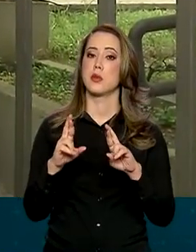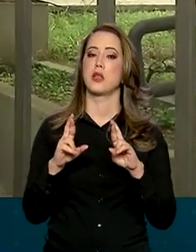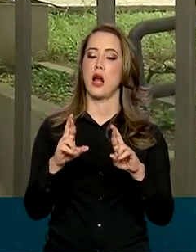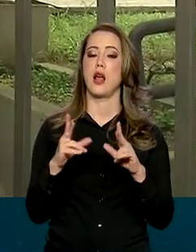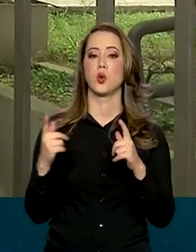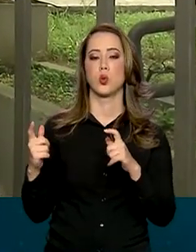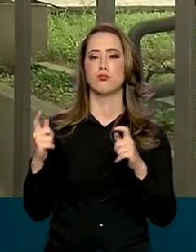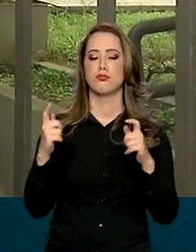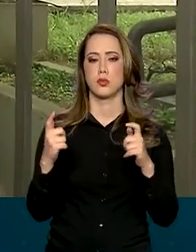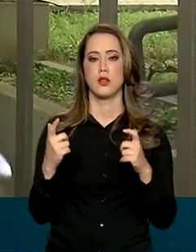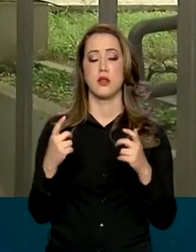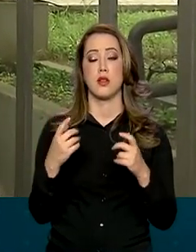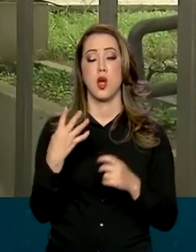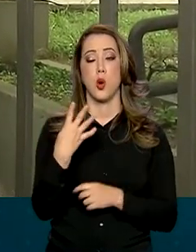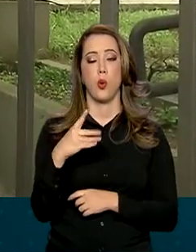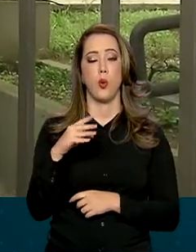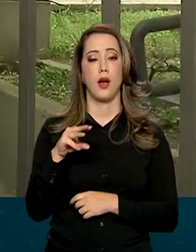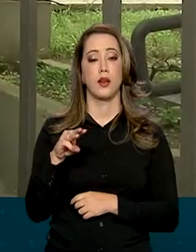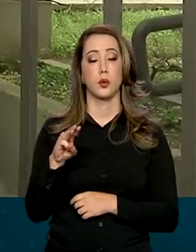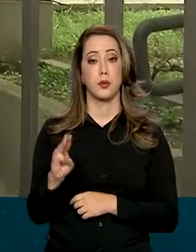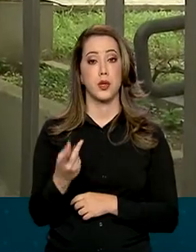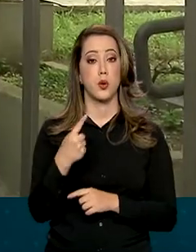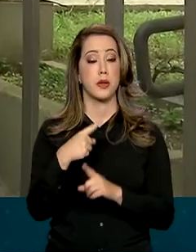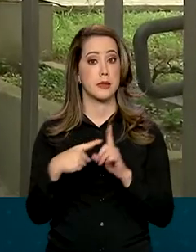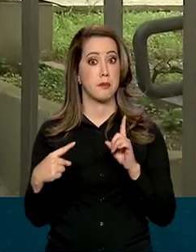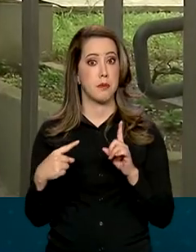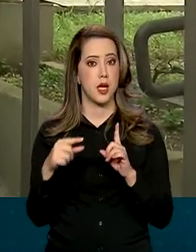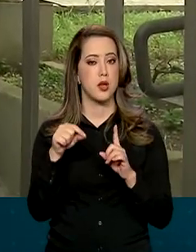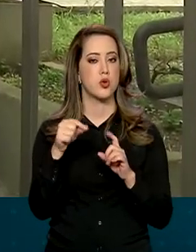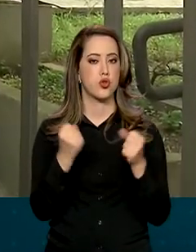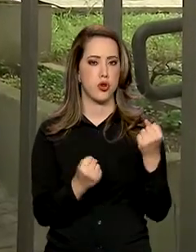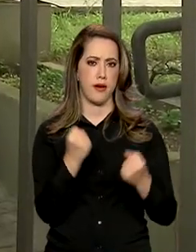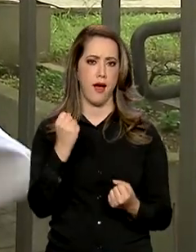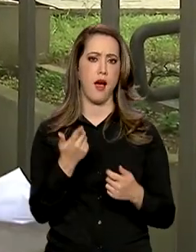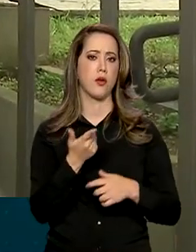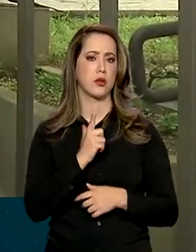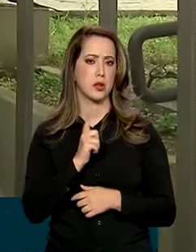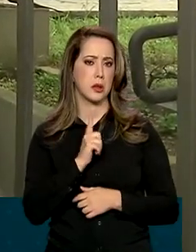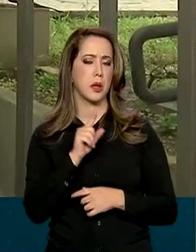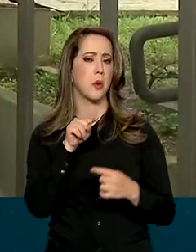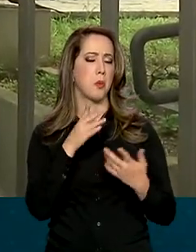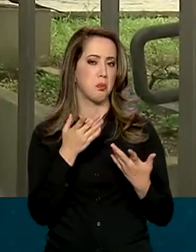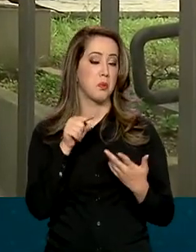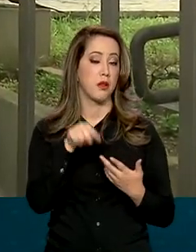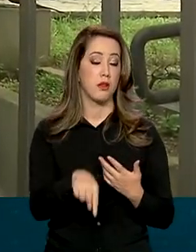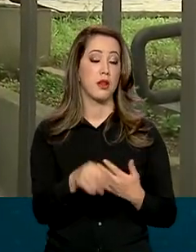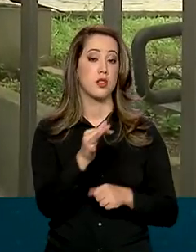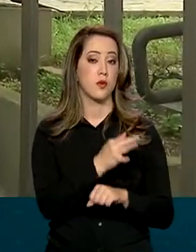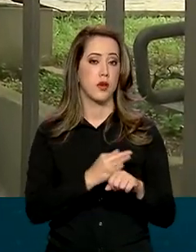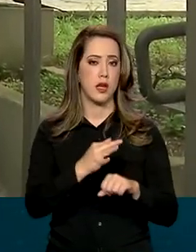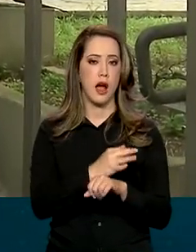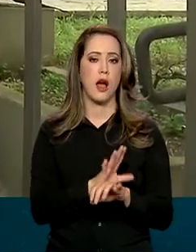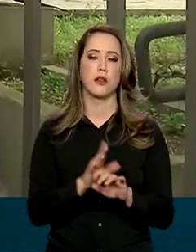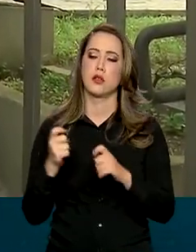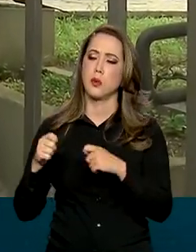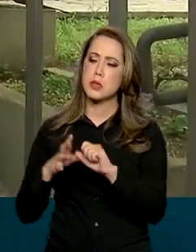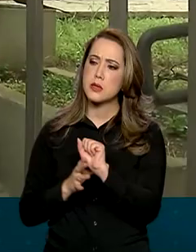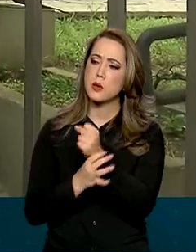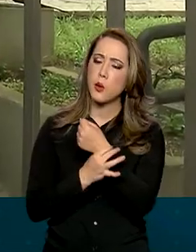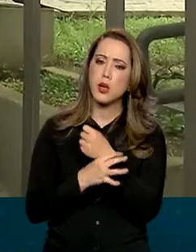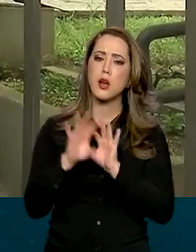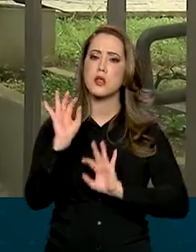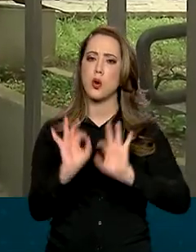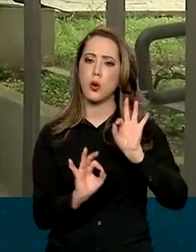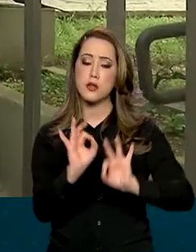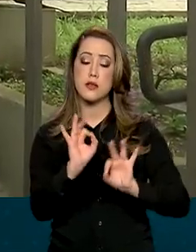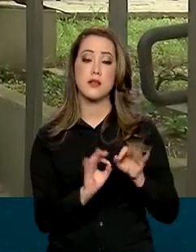principais rodovias do estado de São Paulo. E pra que isso aconteça de forma segura e organizada, a Polícia Rodoviária